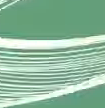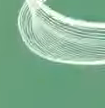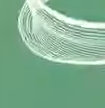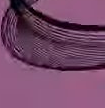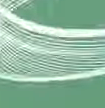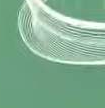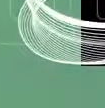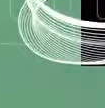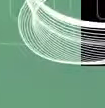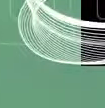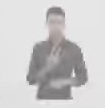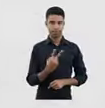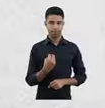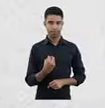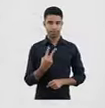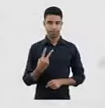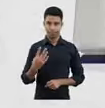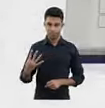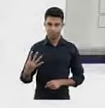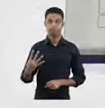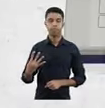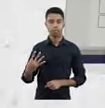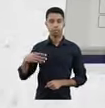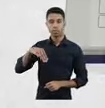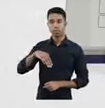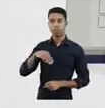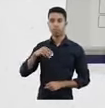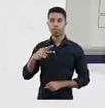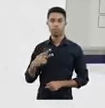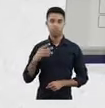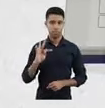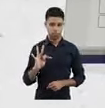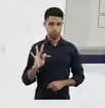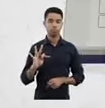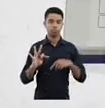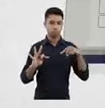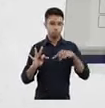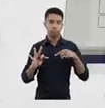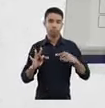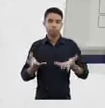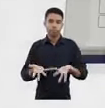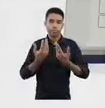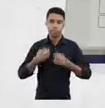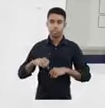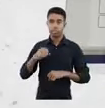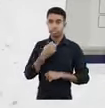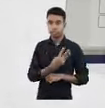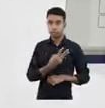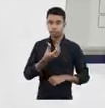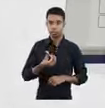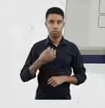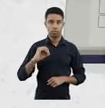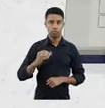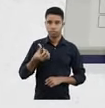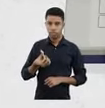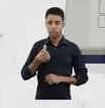confirma. Em 2022, o Ministério Público do Trabalho recebeu 3